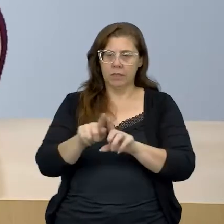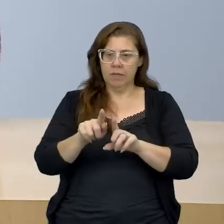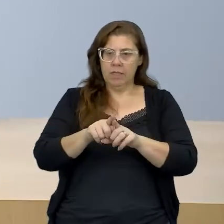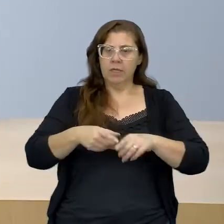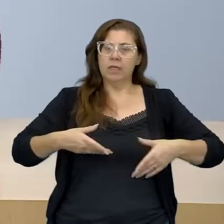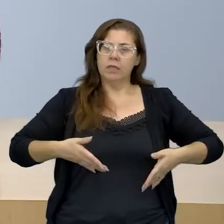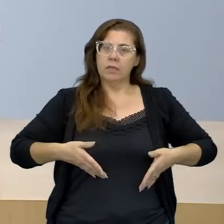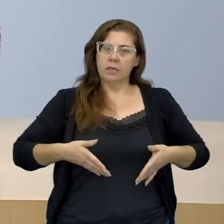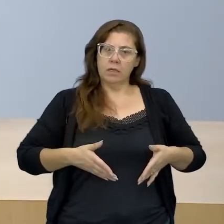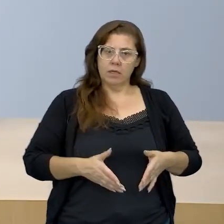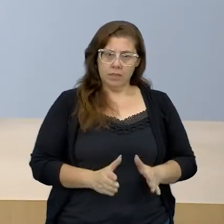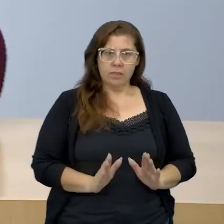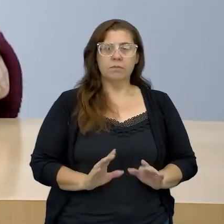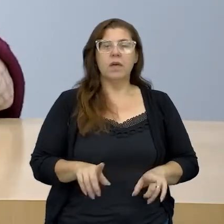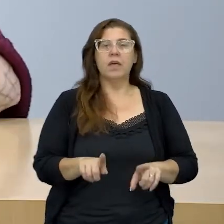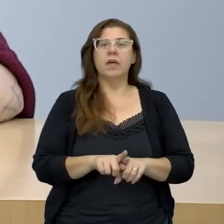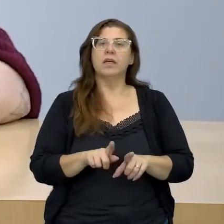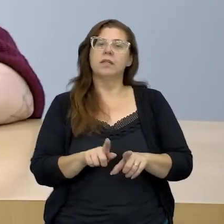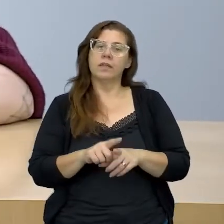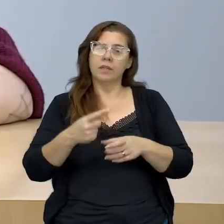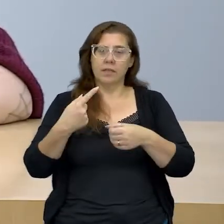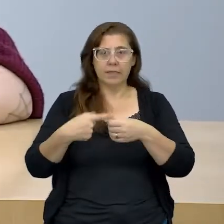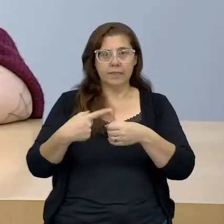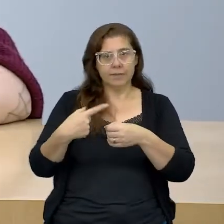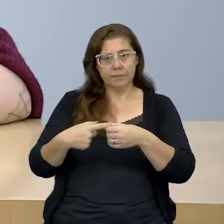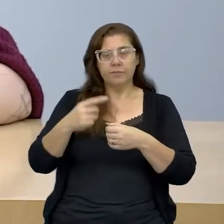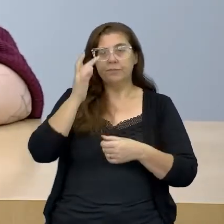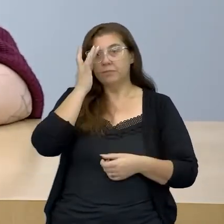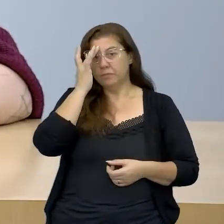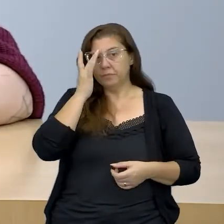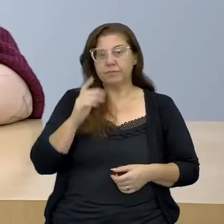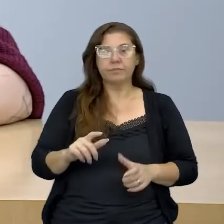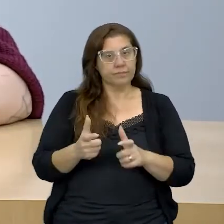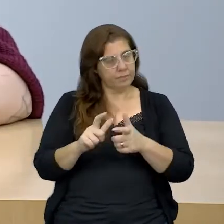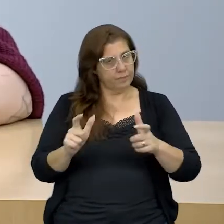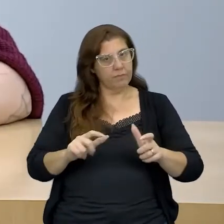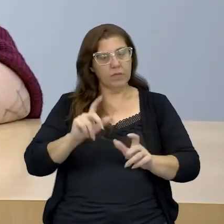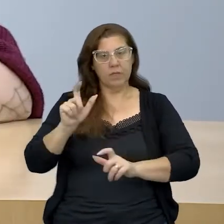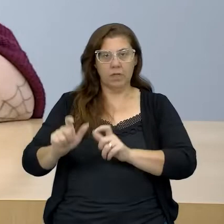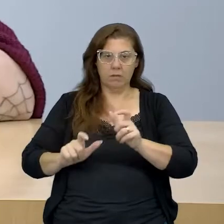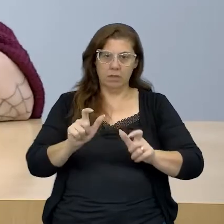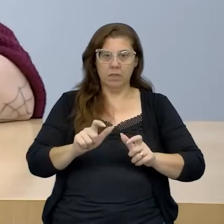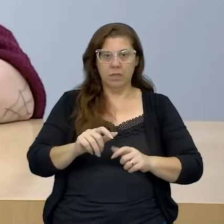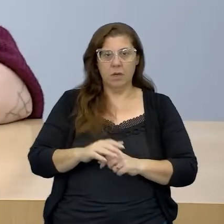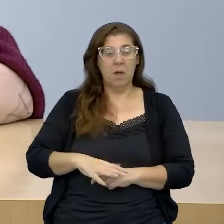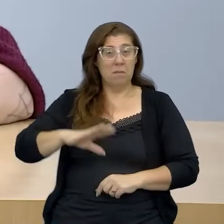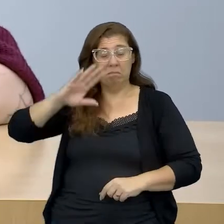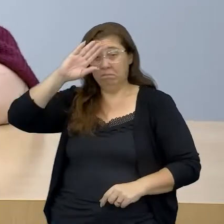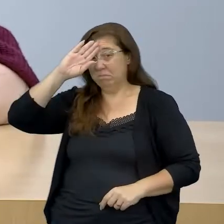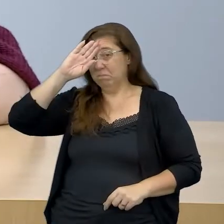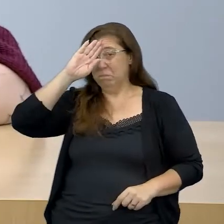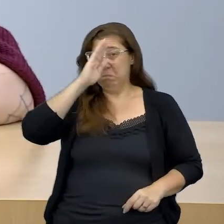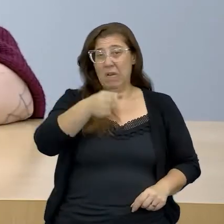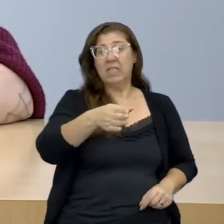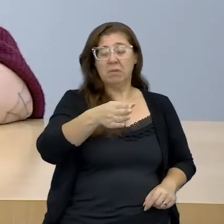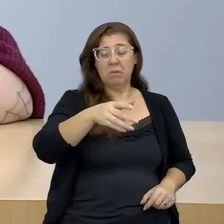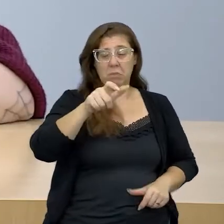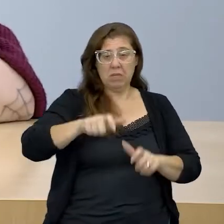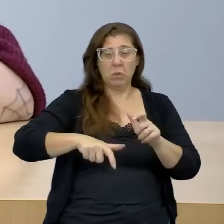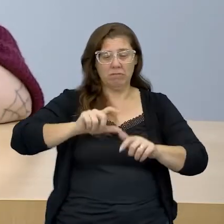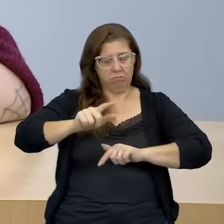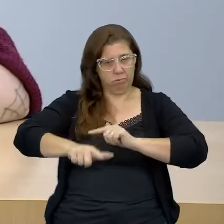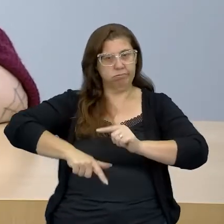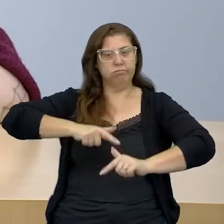nascimento e densidade, né, das cidades, esse aumento populacional principalmente de trabalhadores,